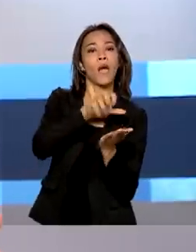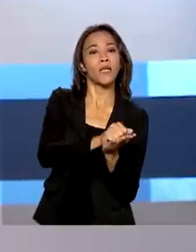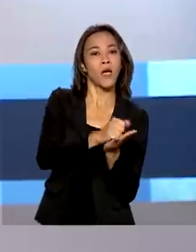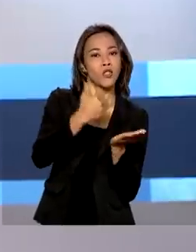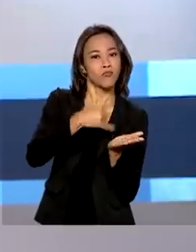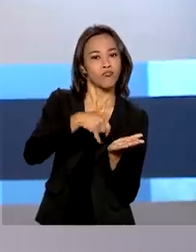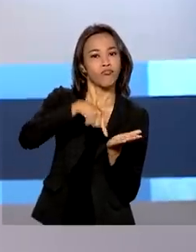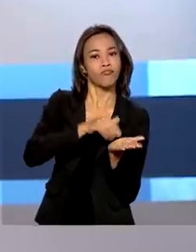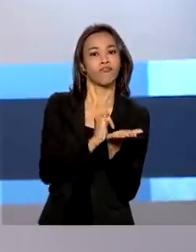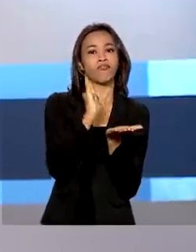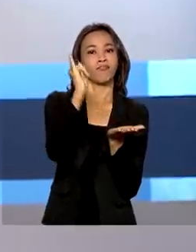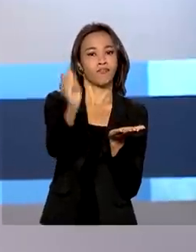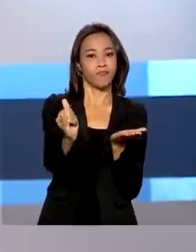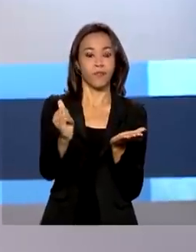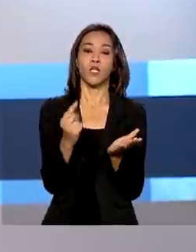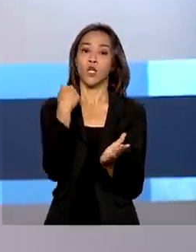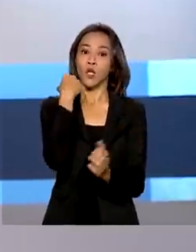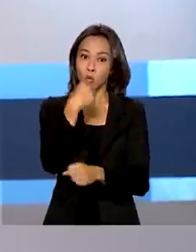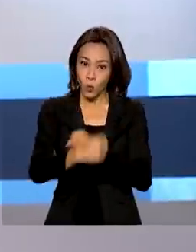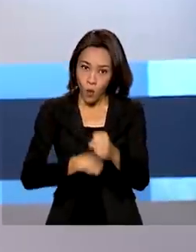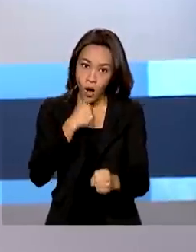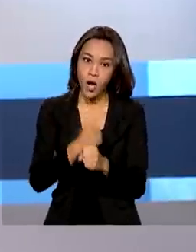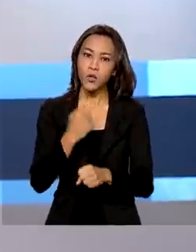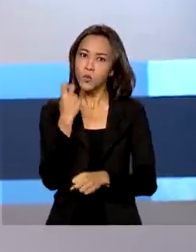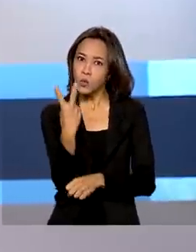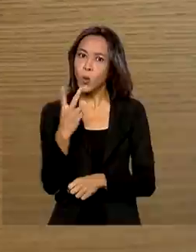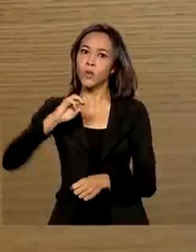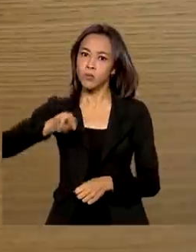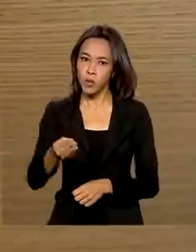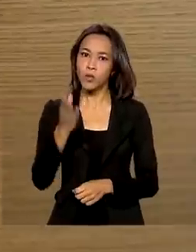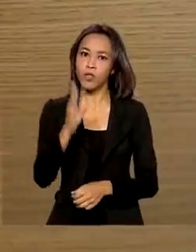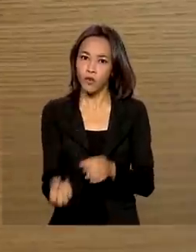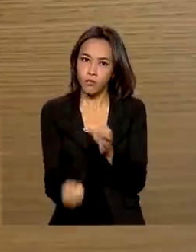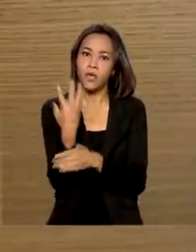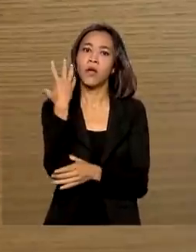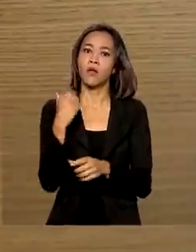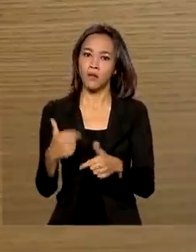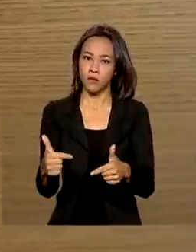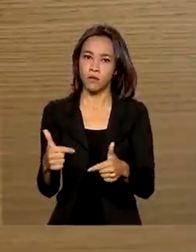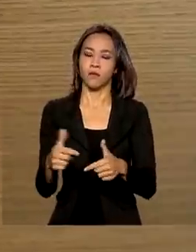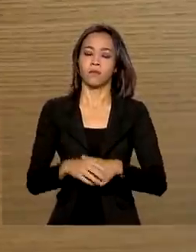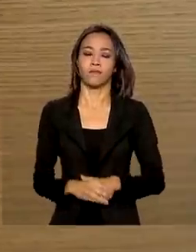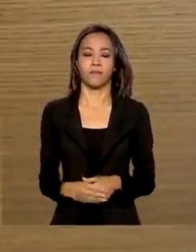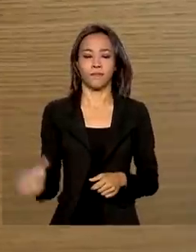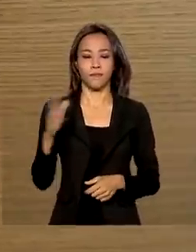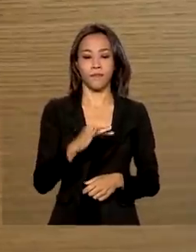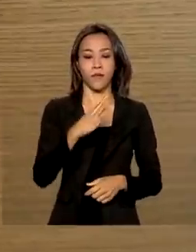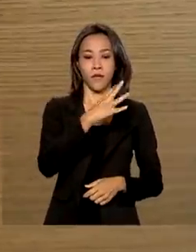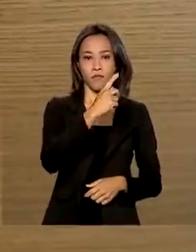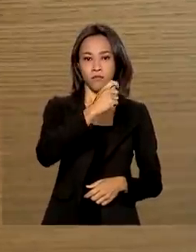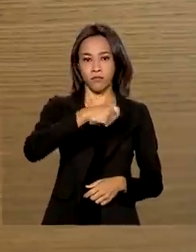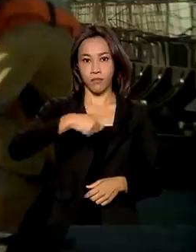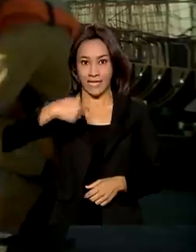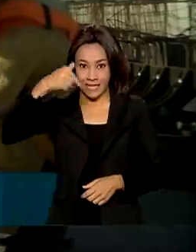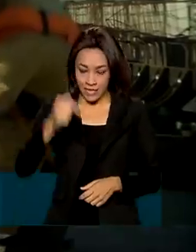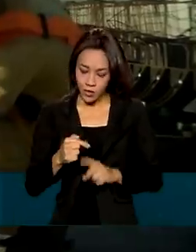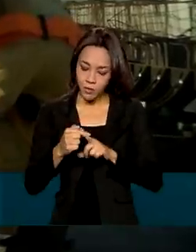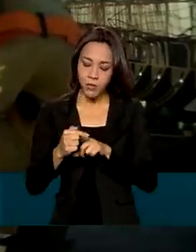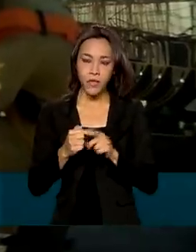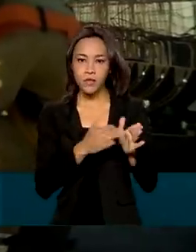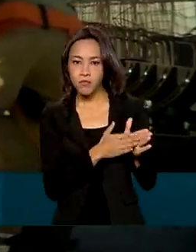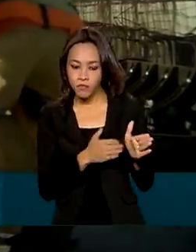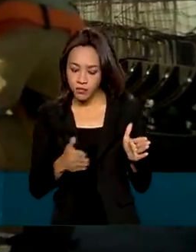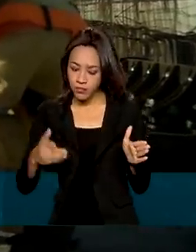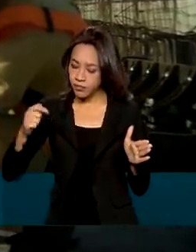No ano, cerca de 2 milhões de vagas foram criadas. Pelo sétimo mês consecutivo, o